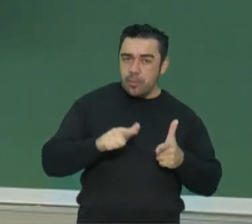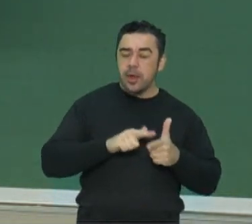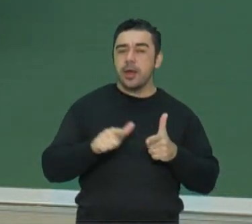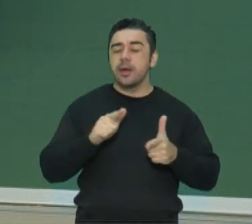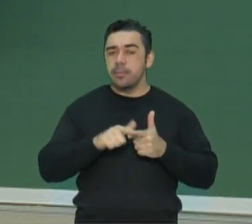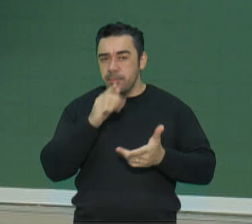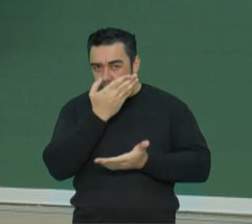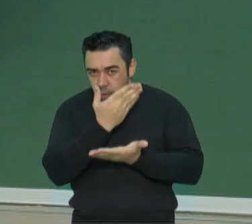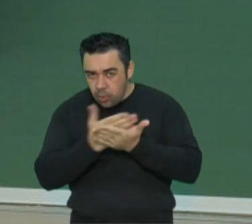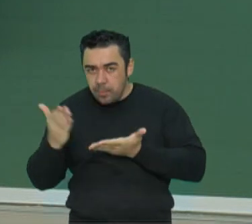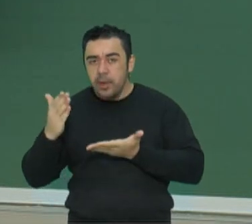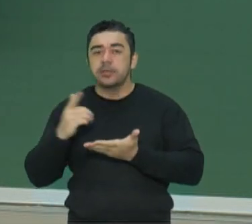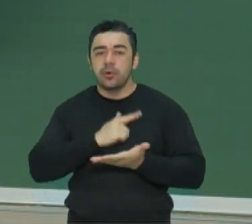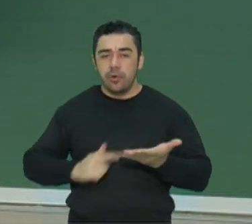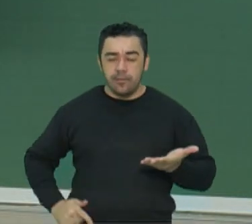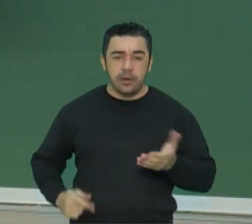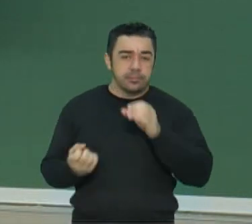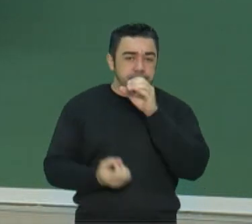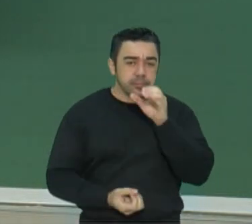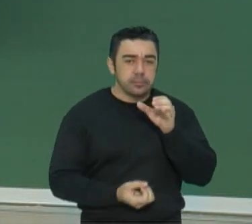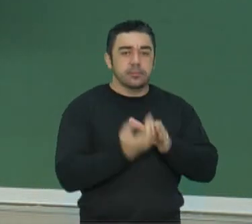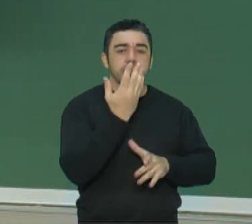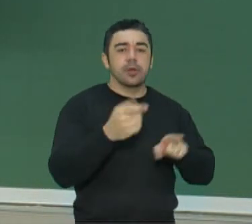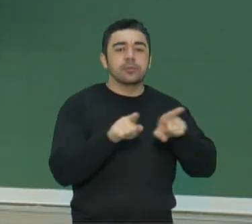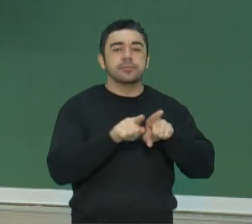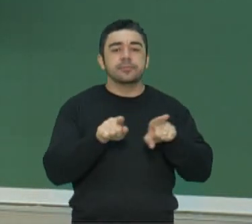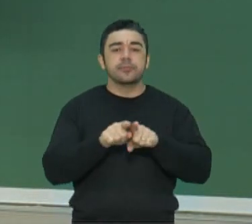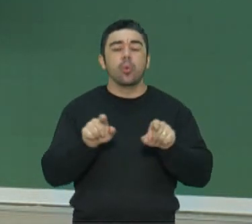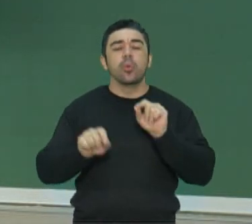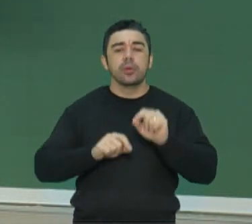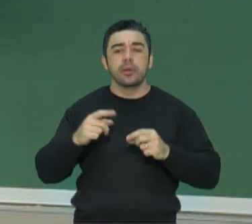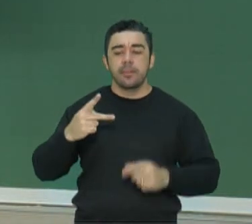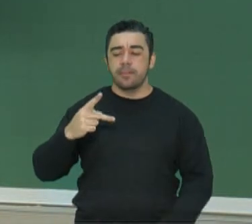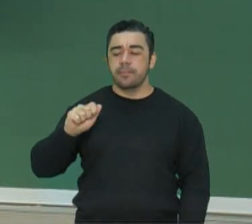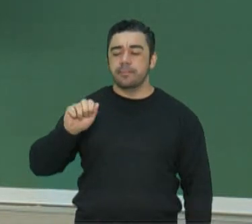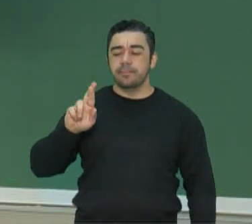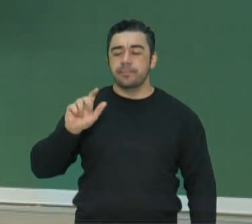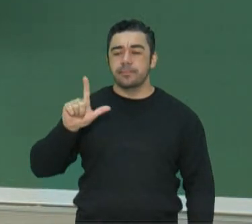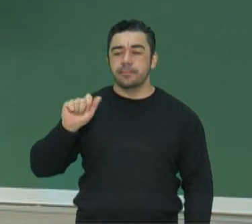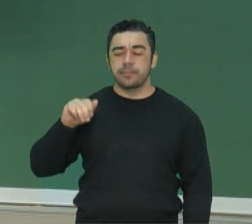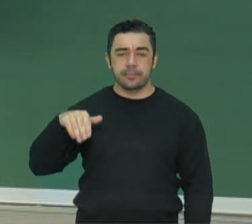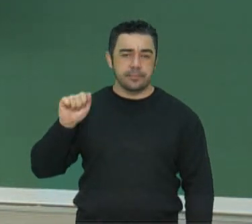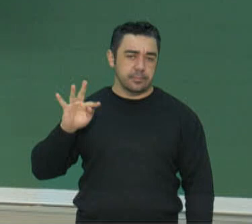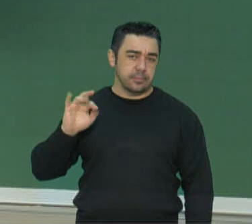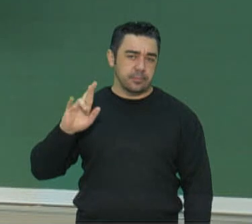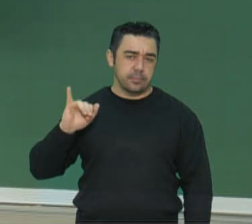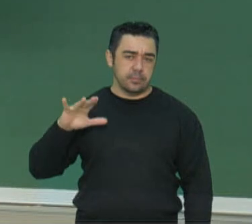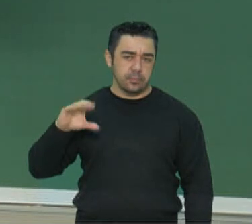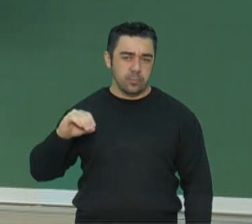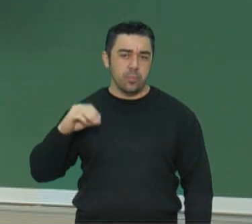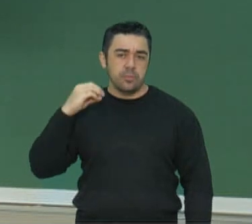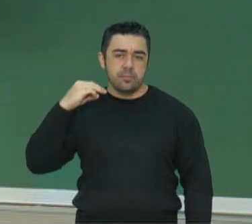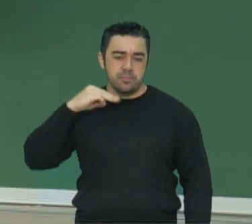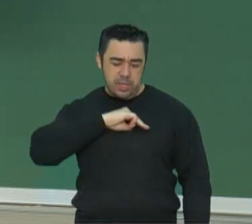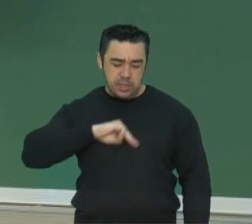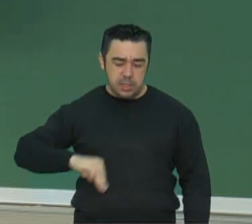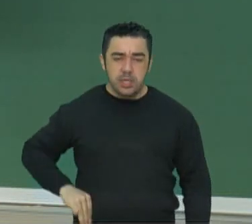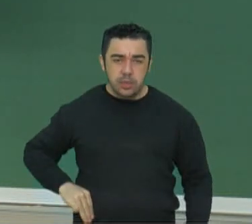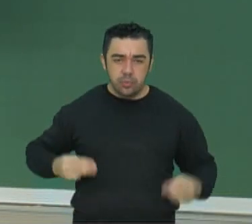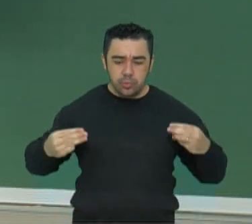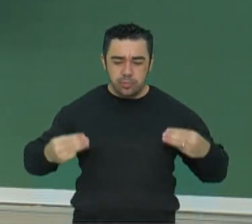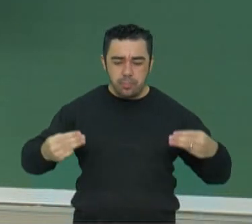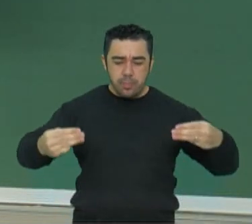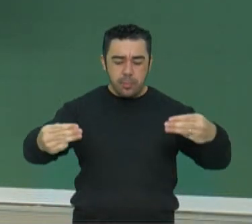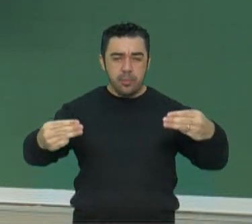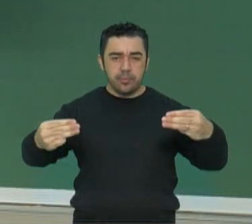tá lembrado? A implantação do parlamentarismo, governo com primeiro-ministro foi uma solução para